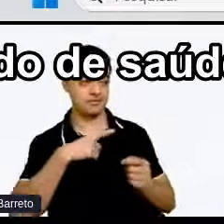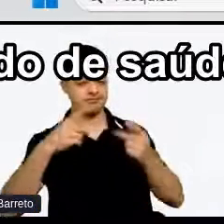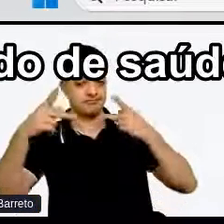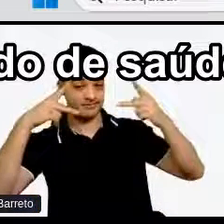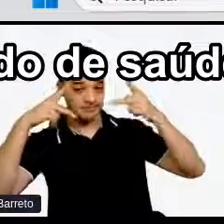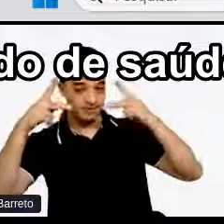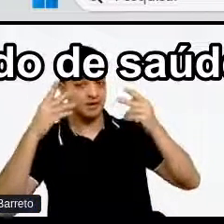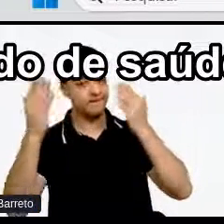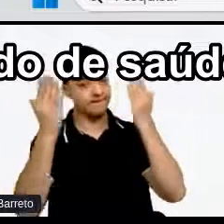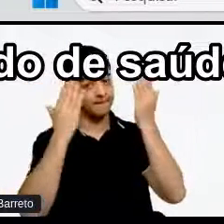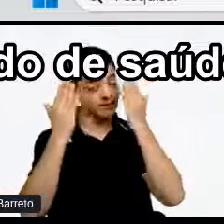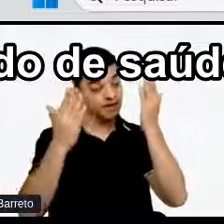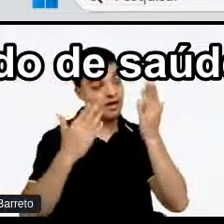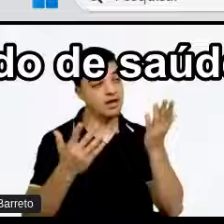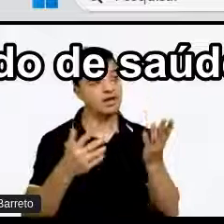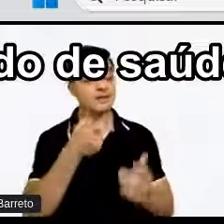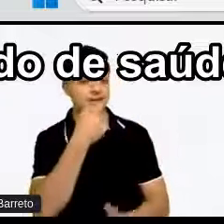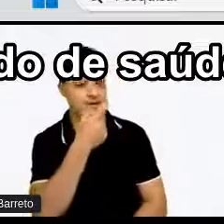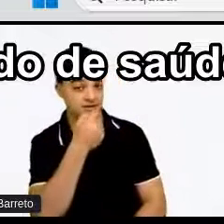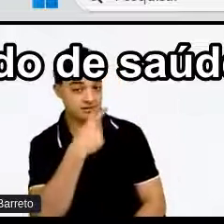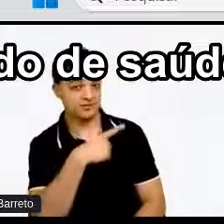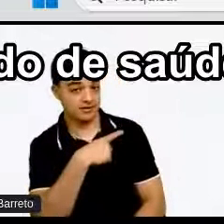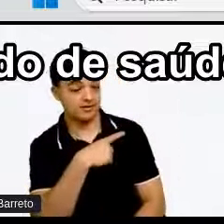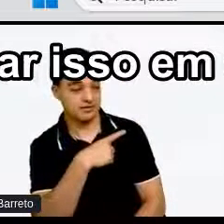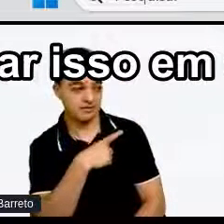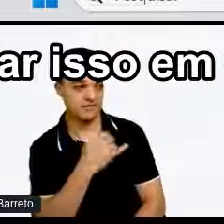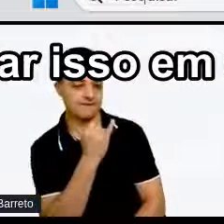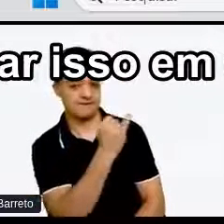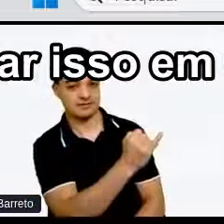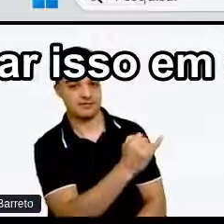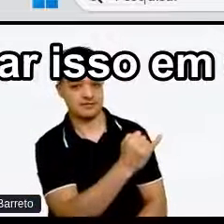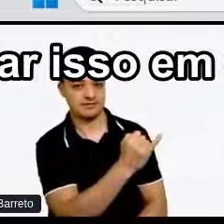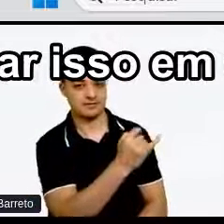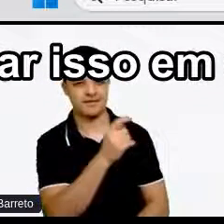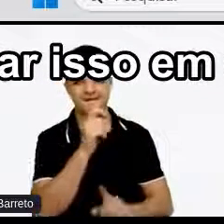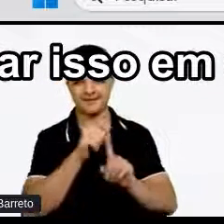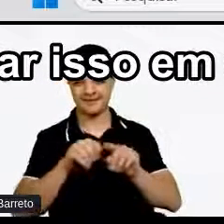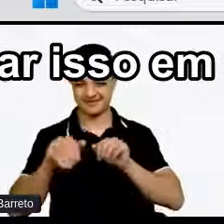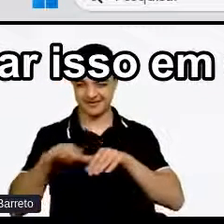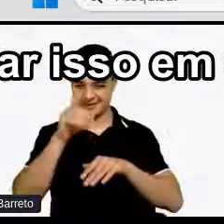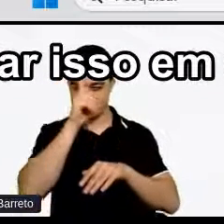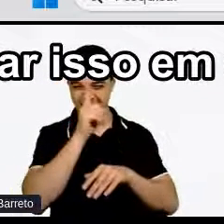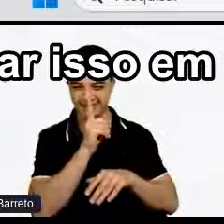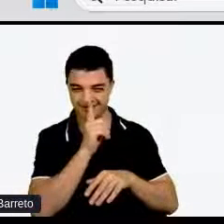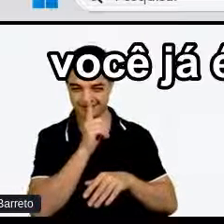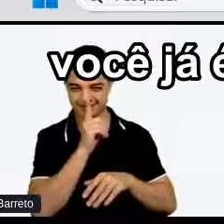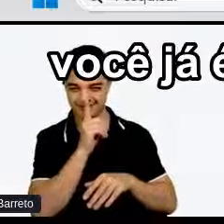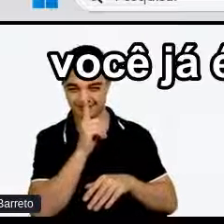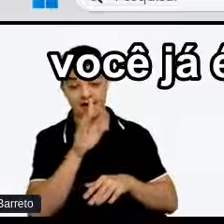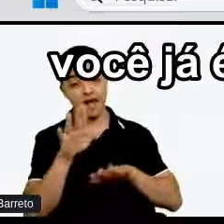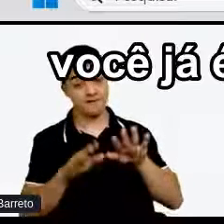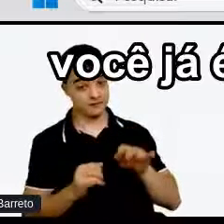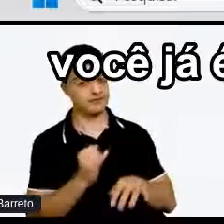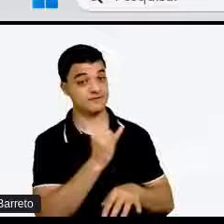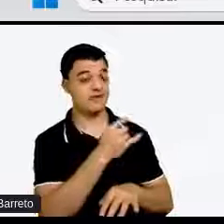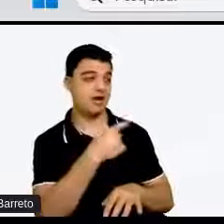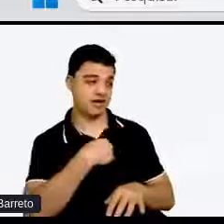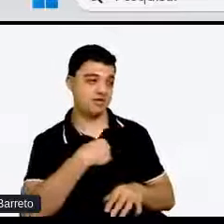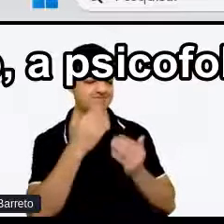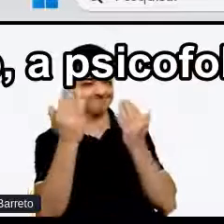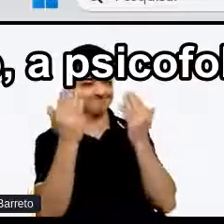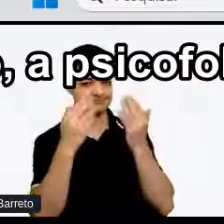A gente falando De saúde mental Setembro amarelo Se você falar isso Em determinadas entrevistas Você já é barrado ali